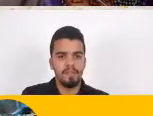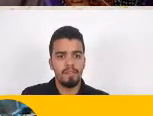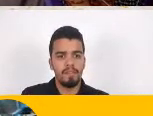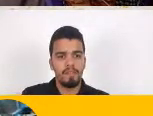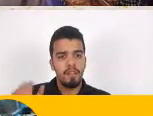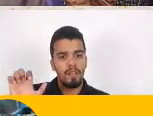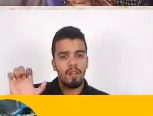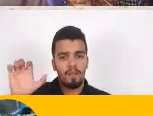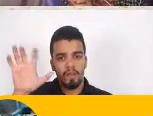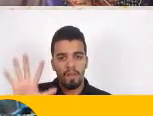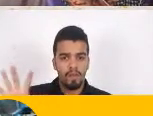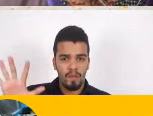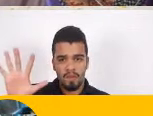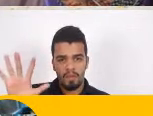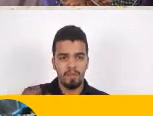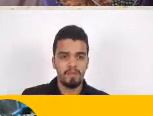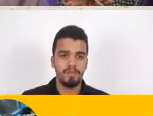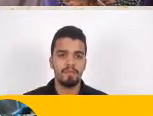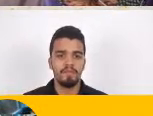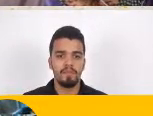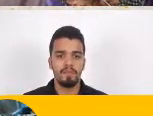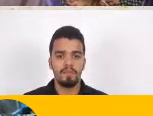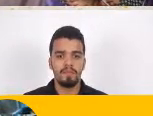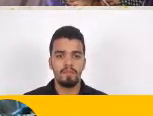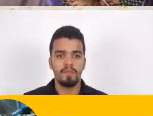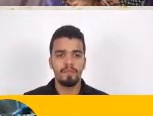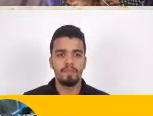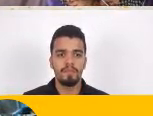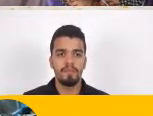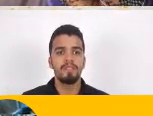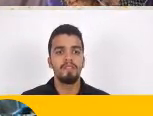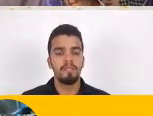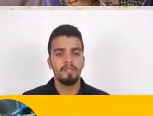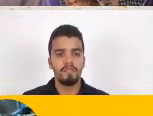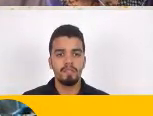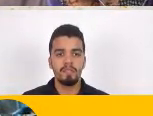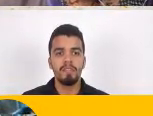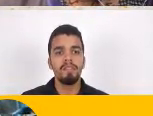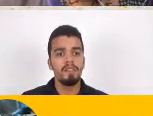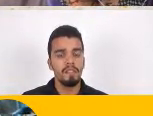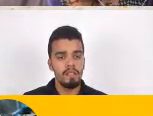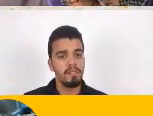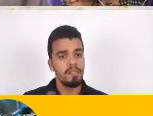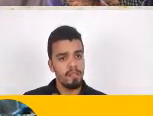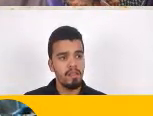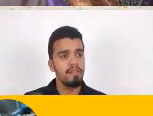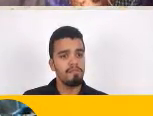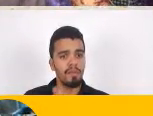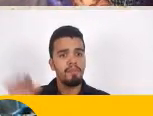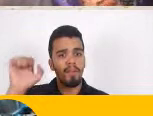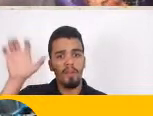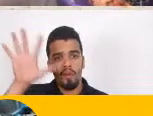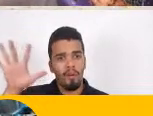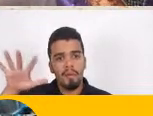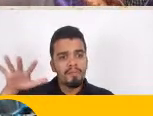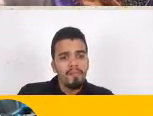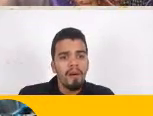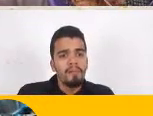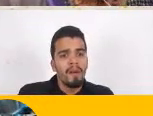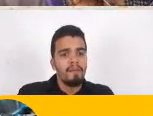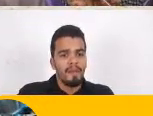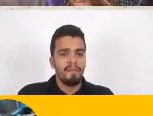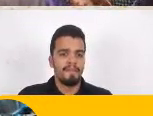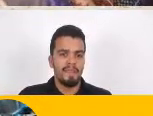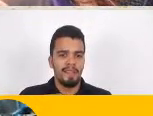A partir De De De movimentos De vanguarda europeus Né É uma coisa